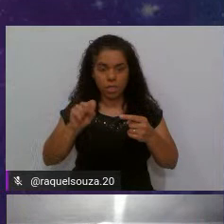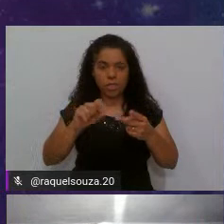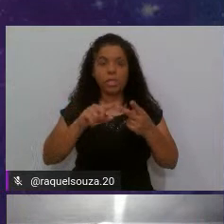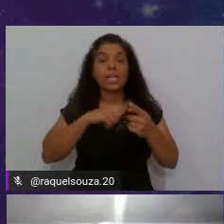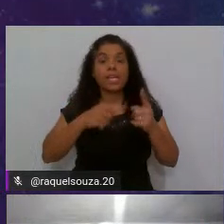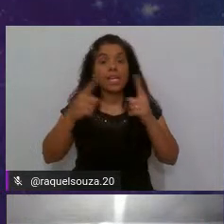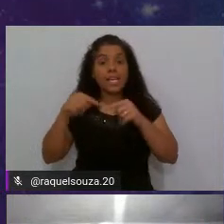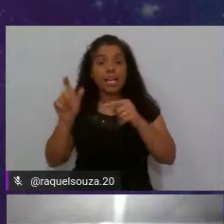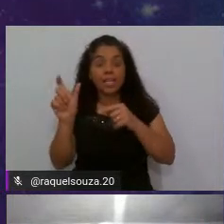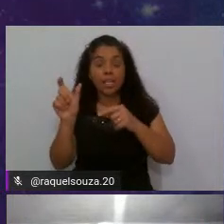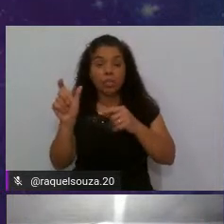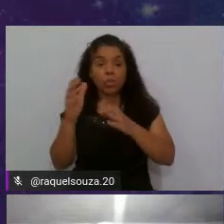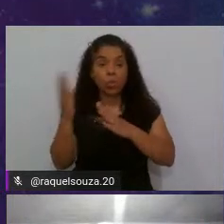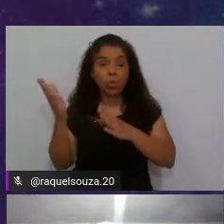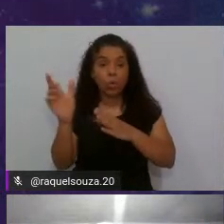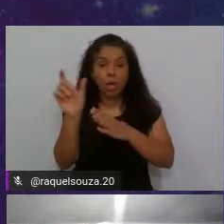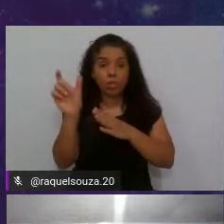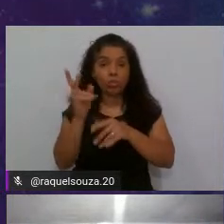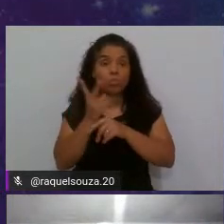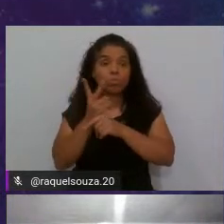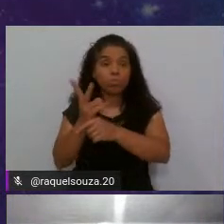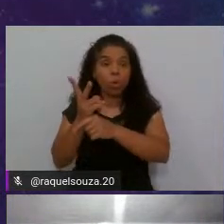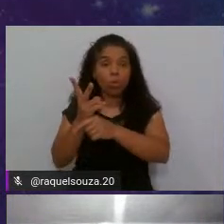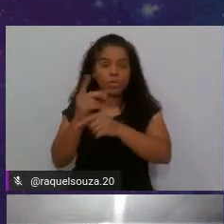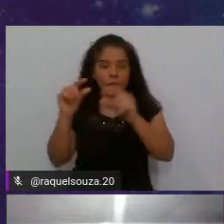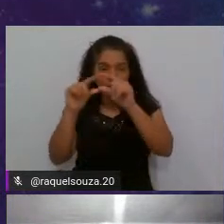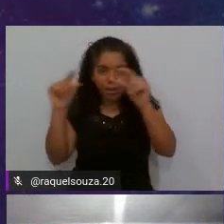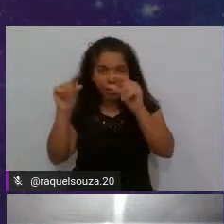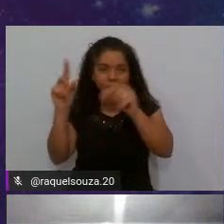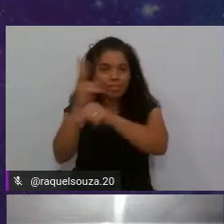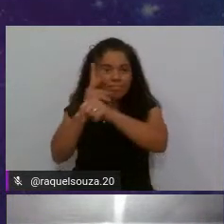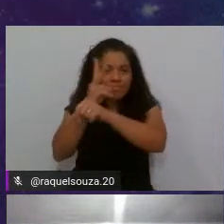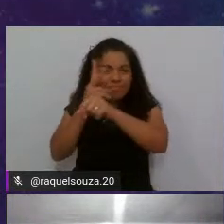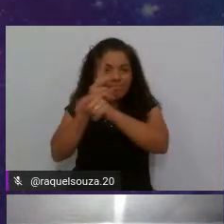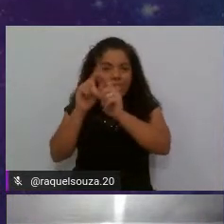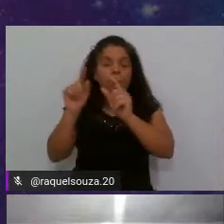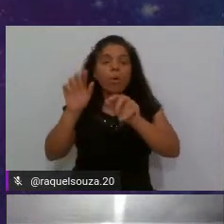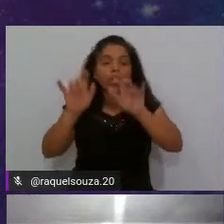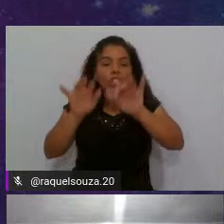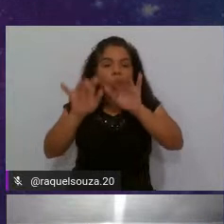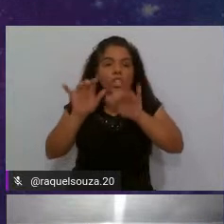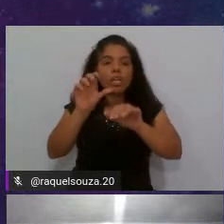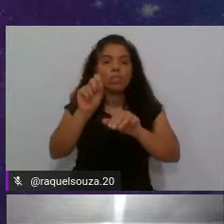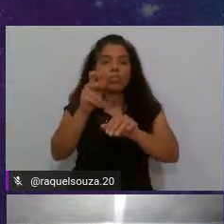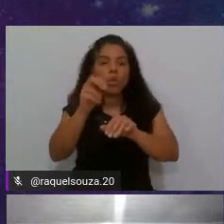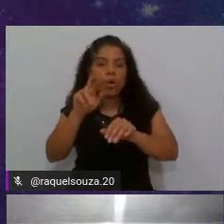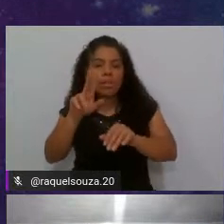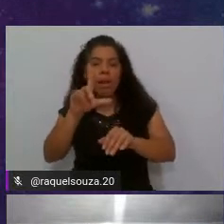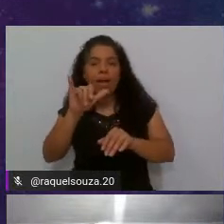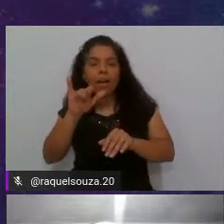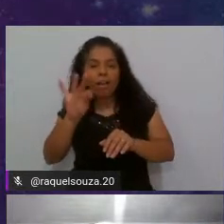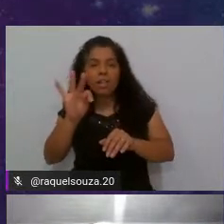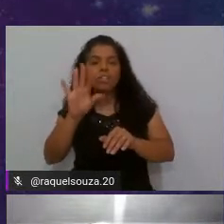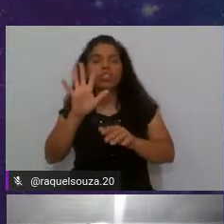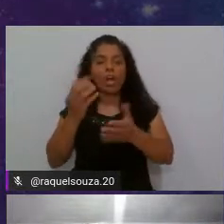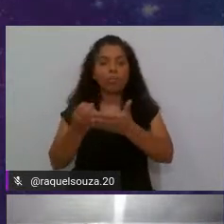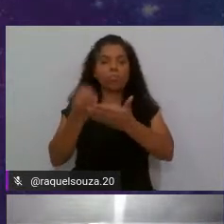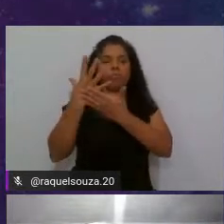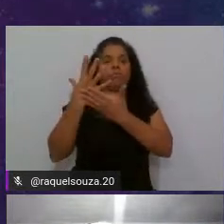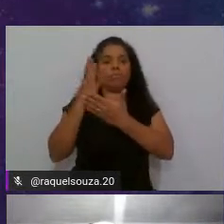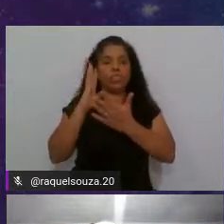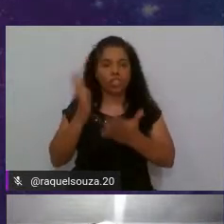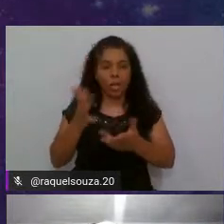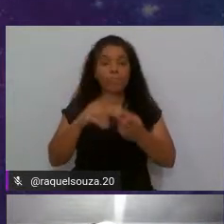no campo de busca você pode digitar Sonar SonarLink e ele já aparece ou